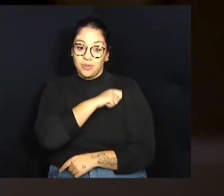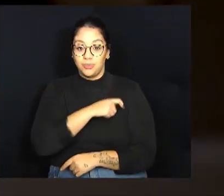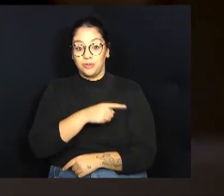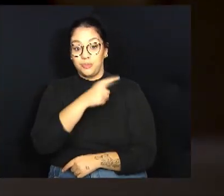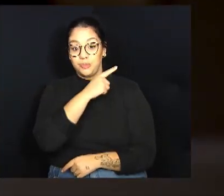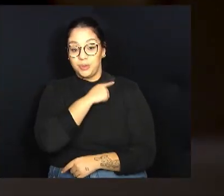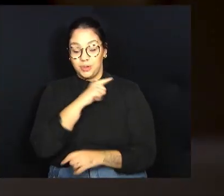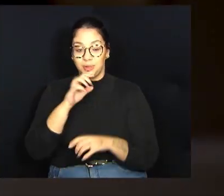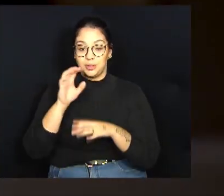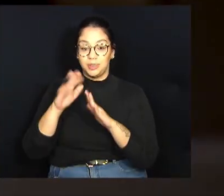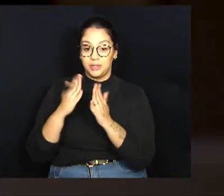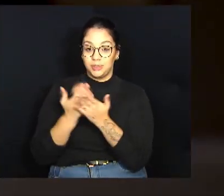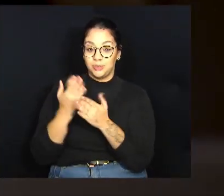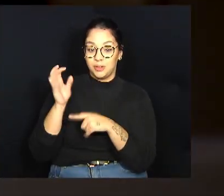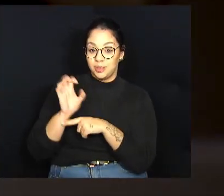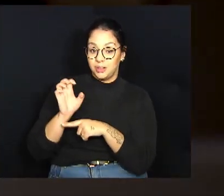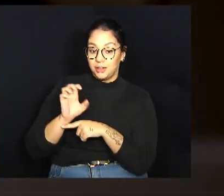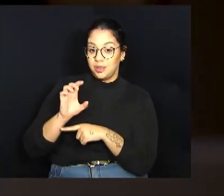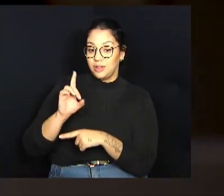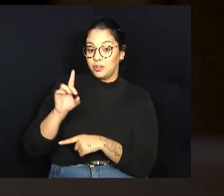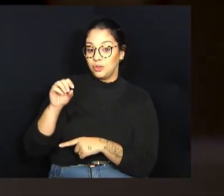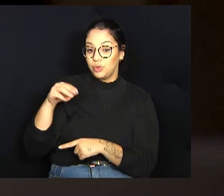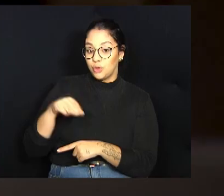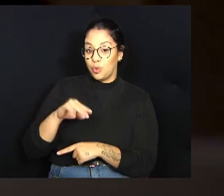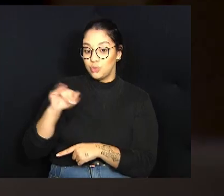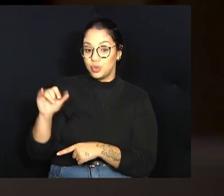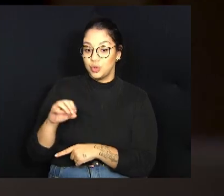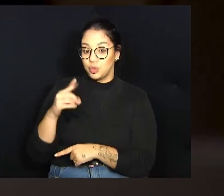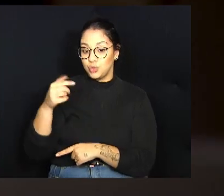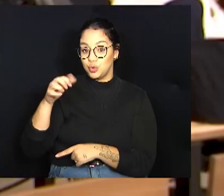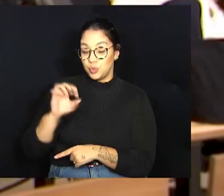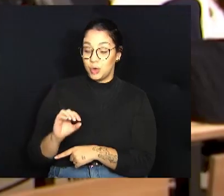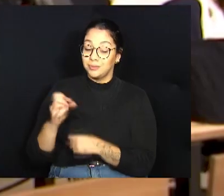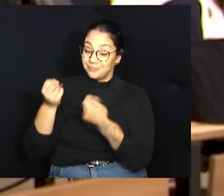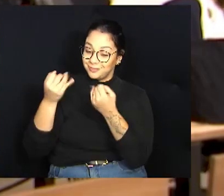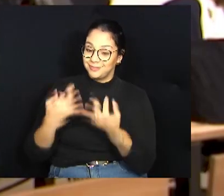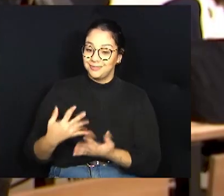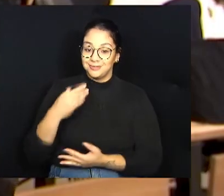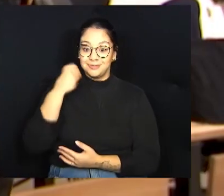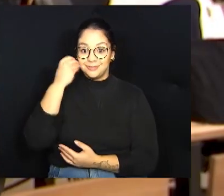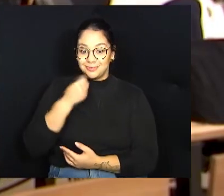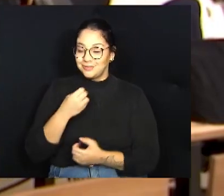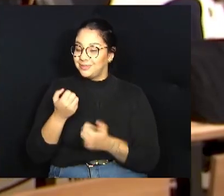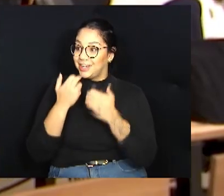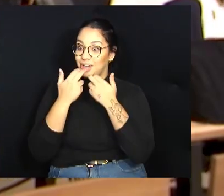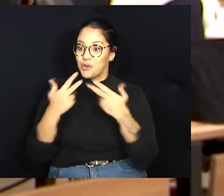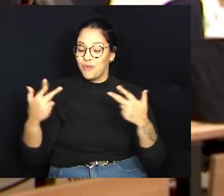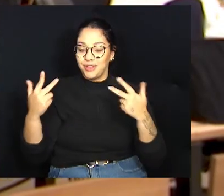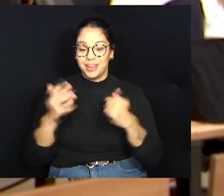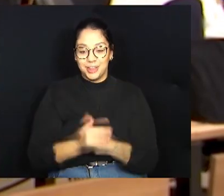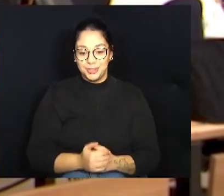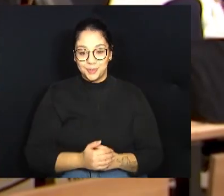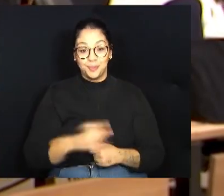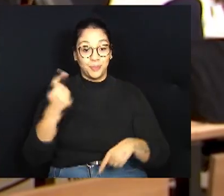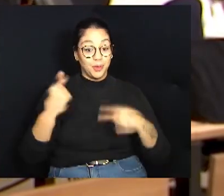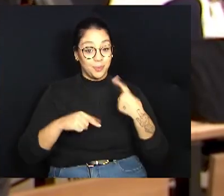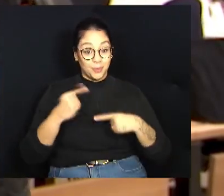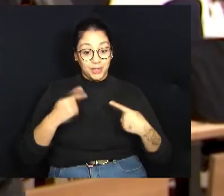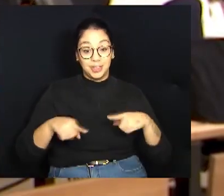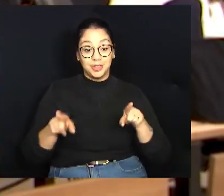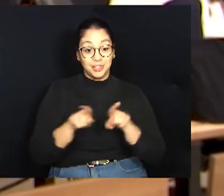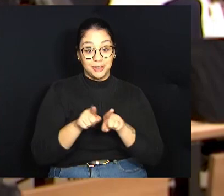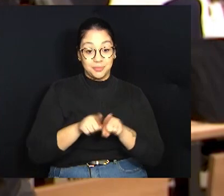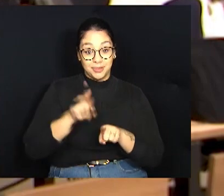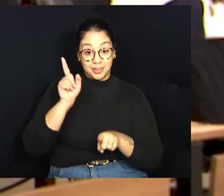Escola Estadual Dom João Nery, descreveu a experiência como inovadora. A política, inclusive, é